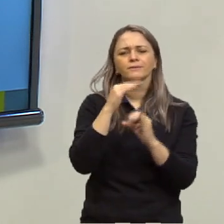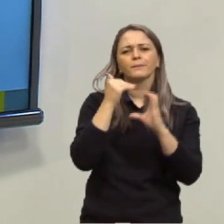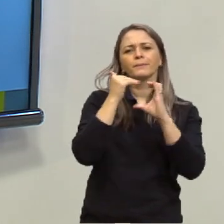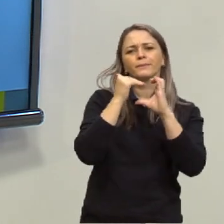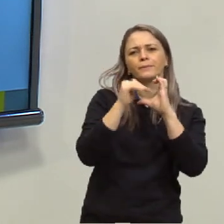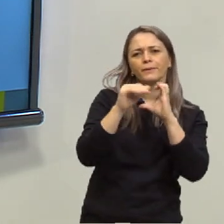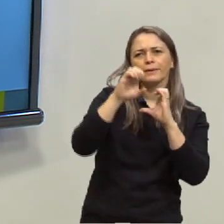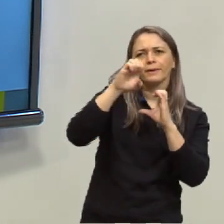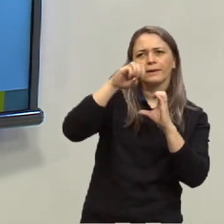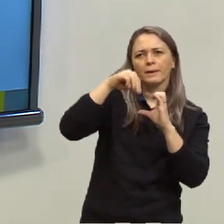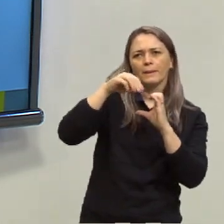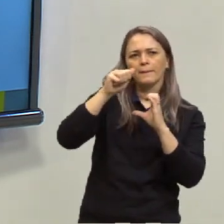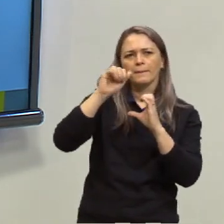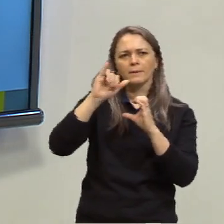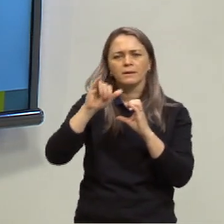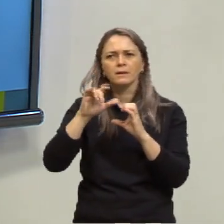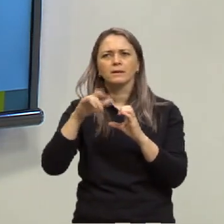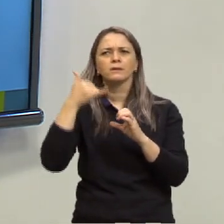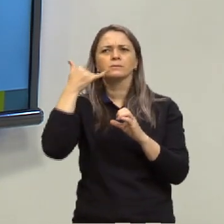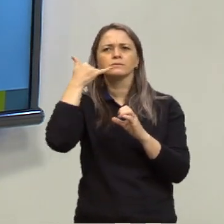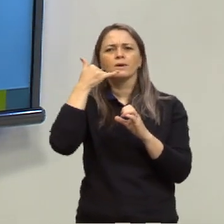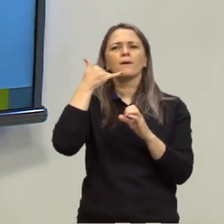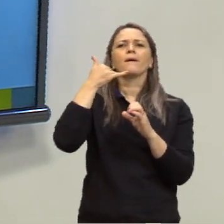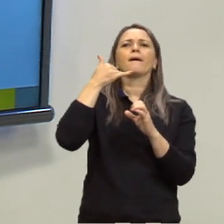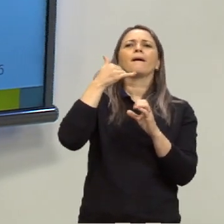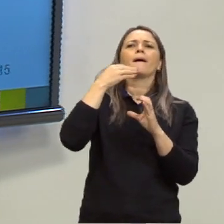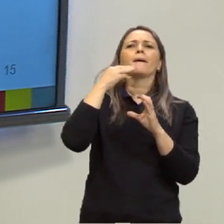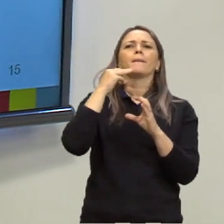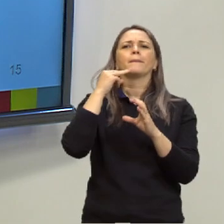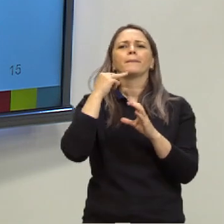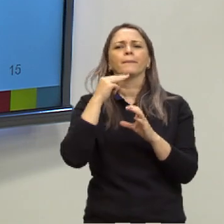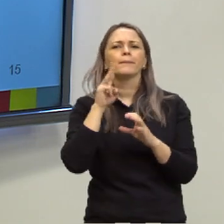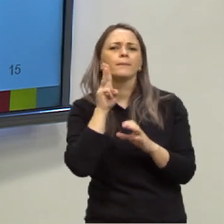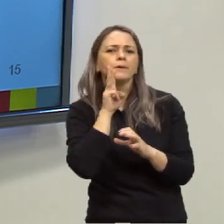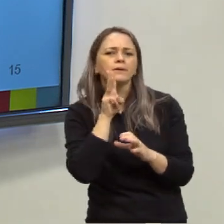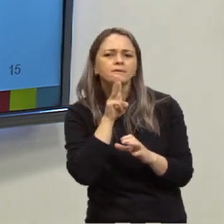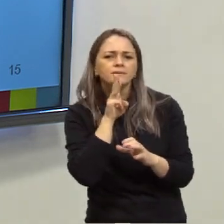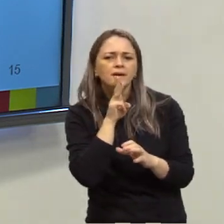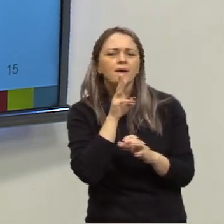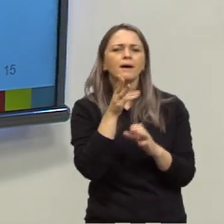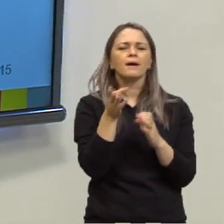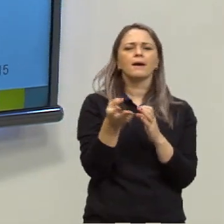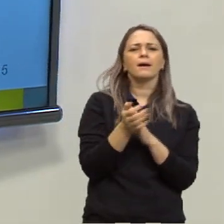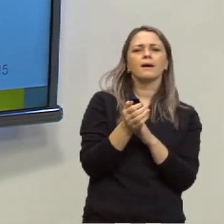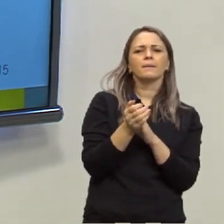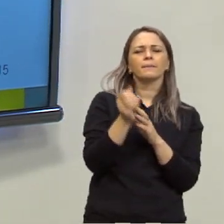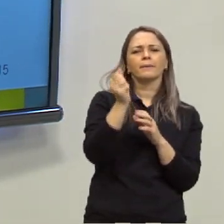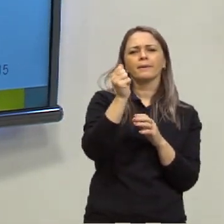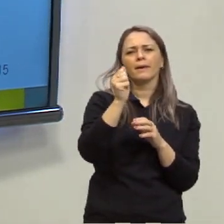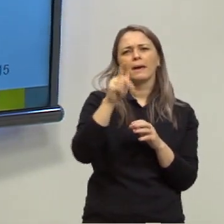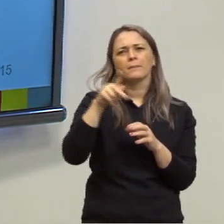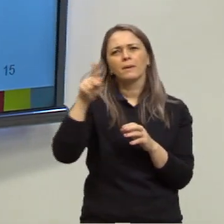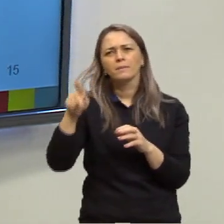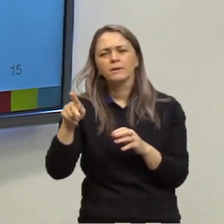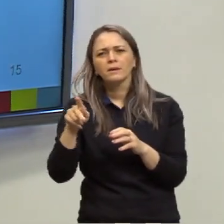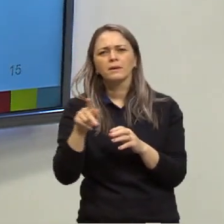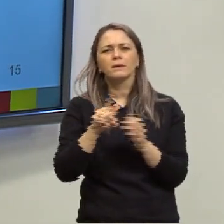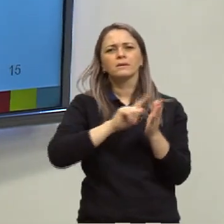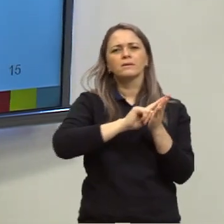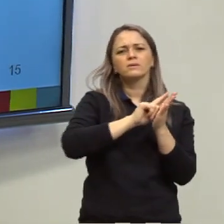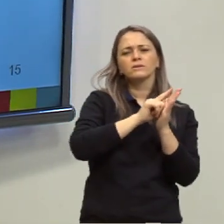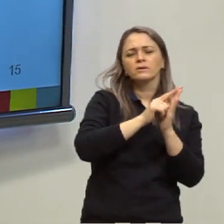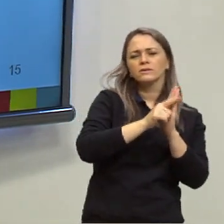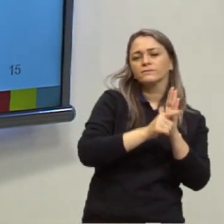facilidade do celular, hoje nós nos comunicamos por mensagem de aplicativo. A gente teve um gênero que foi se